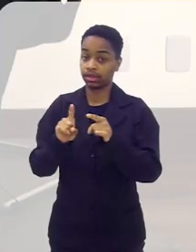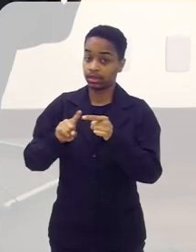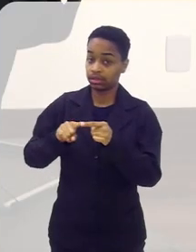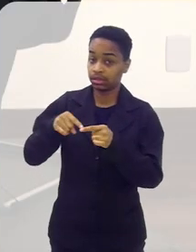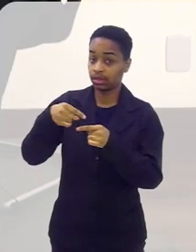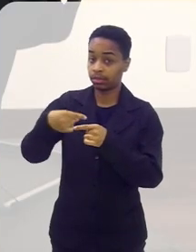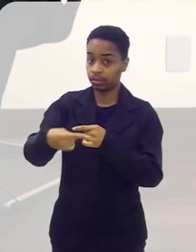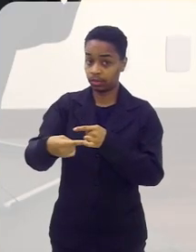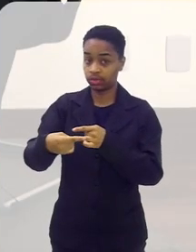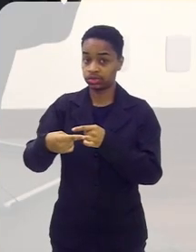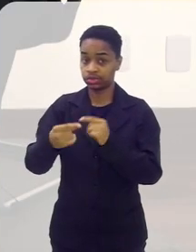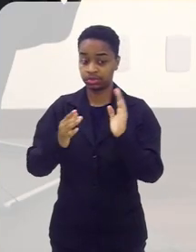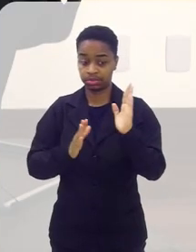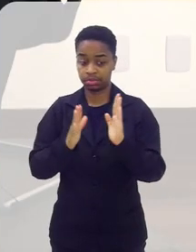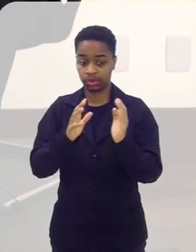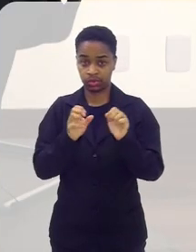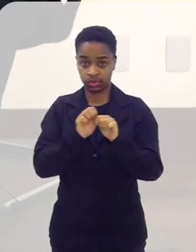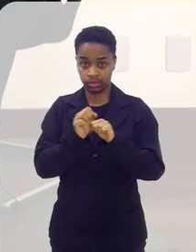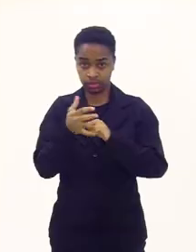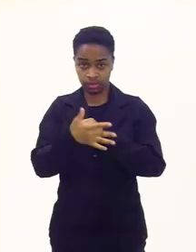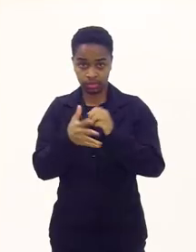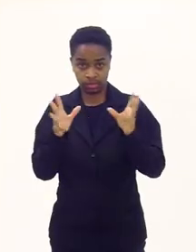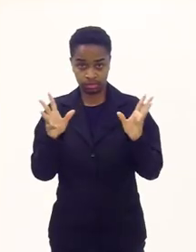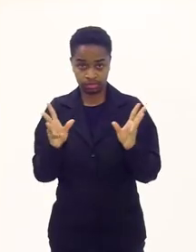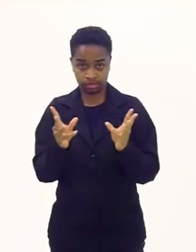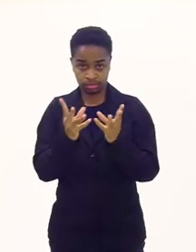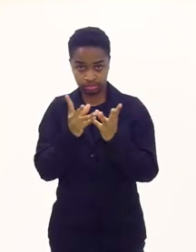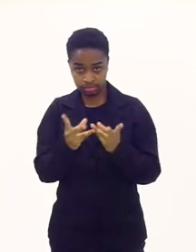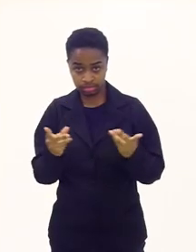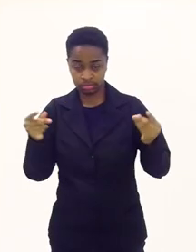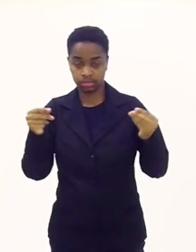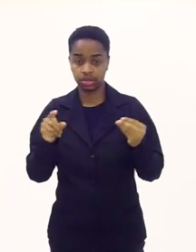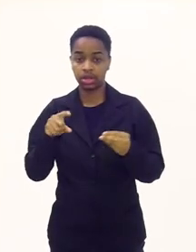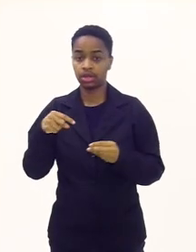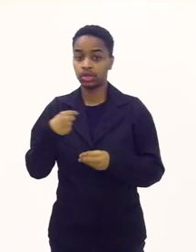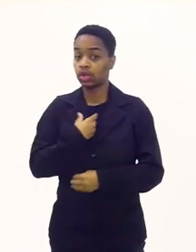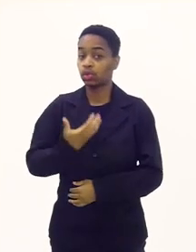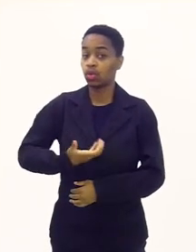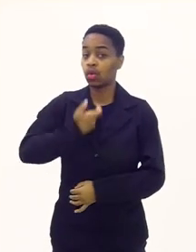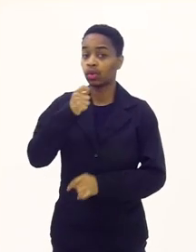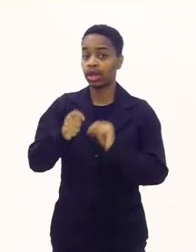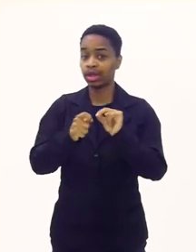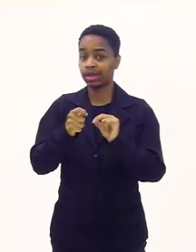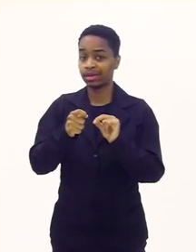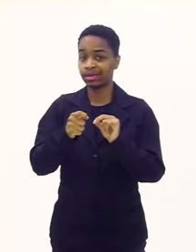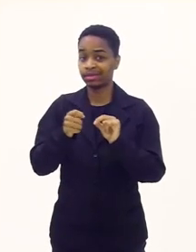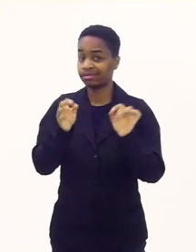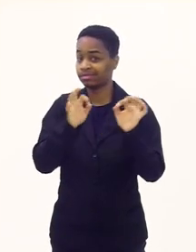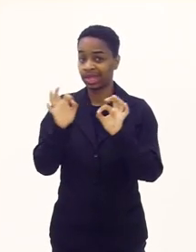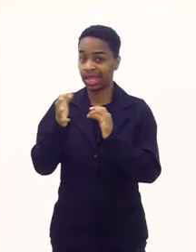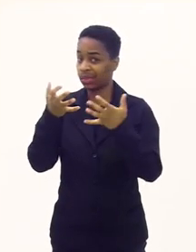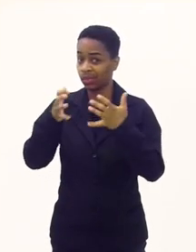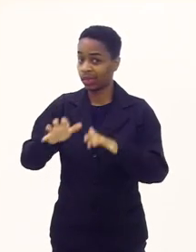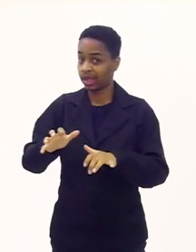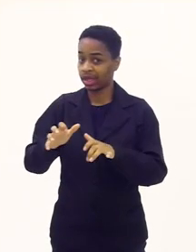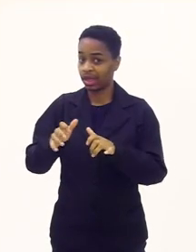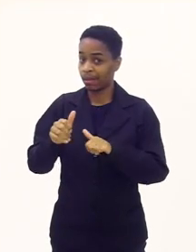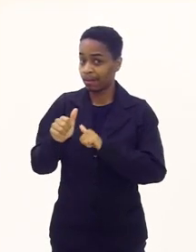E, depois que passou a pandemia, para a surpresa nossa, ninguém quis sair.